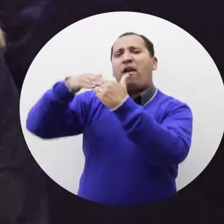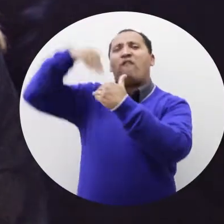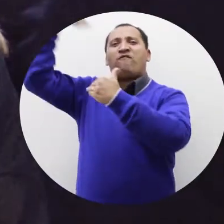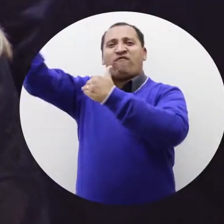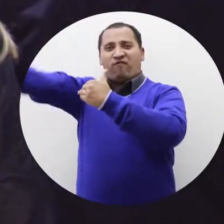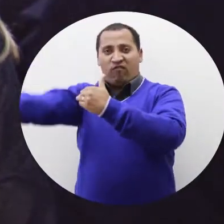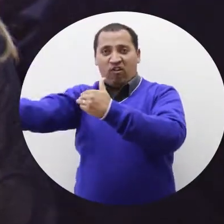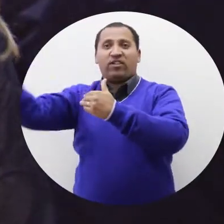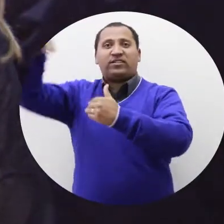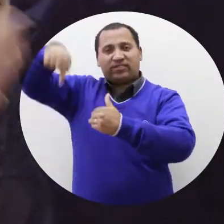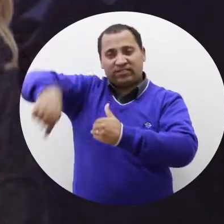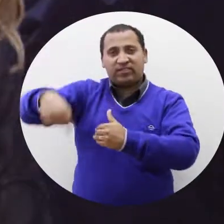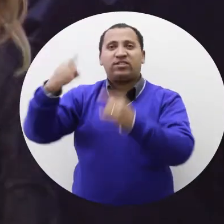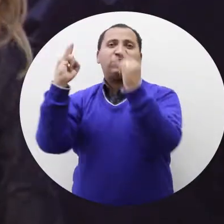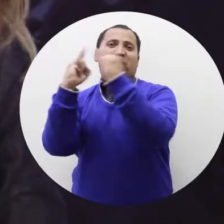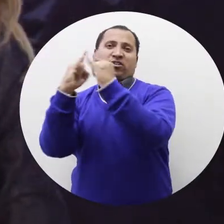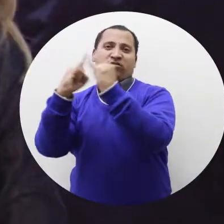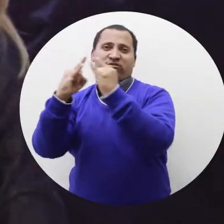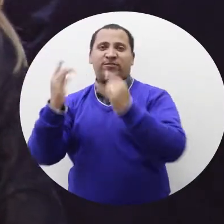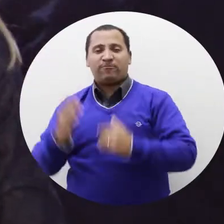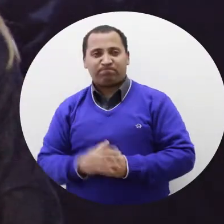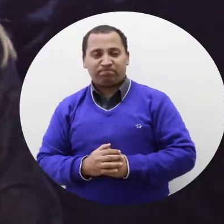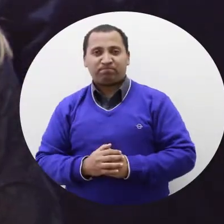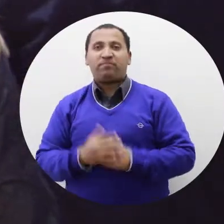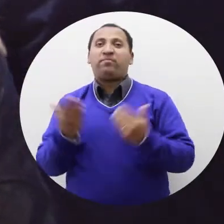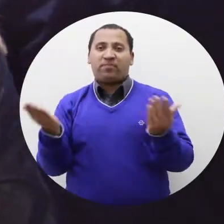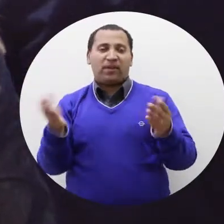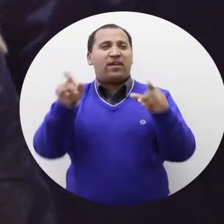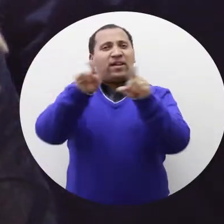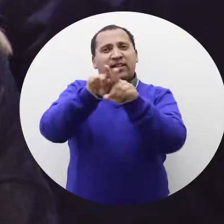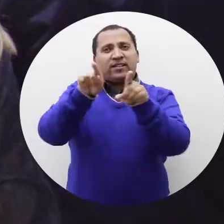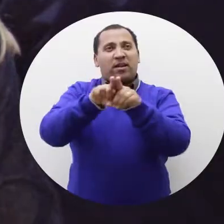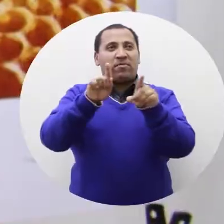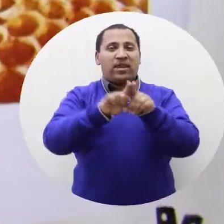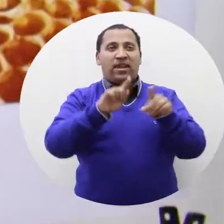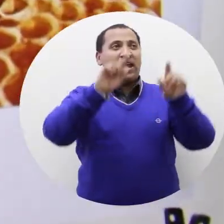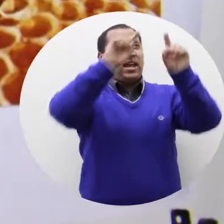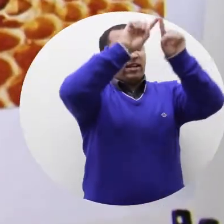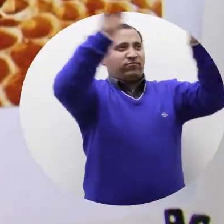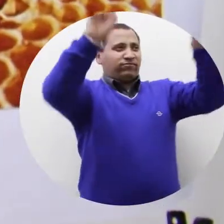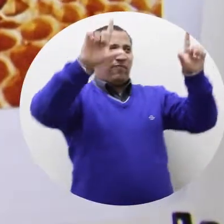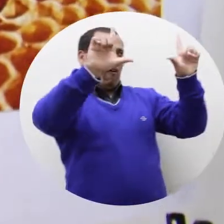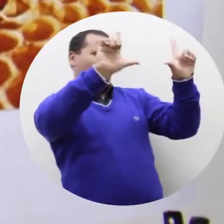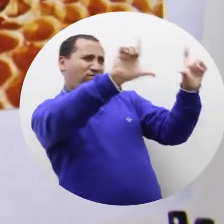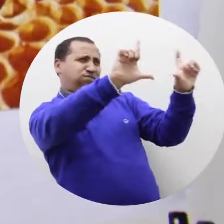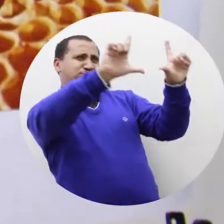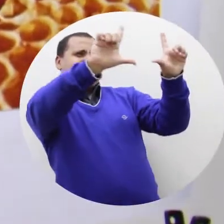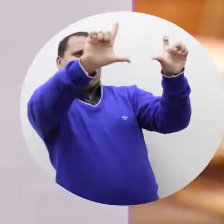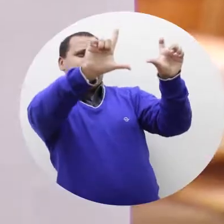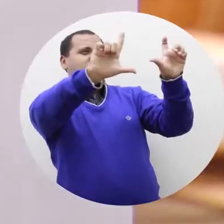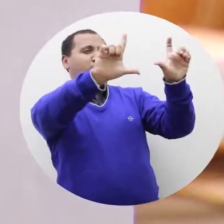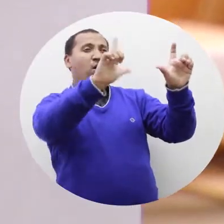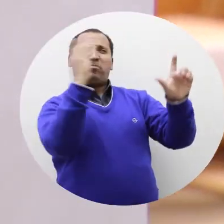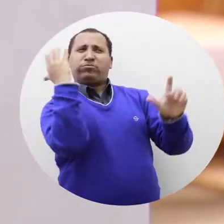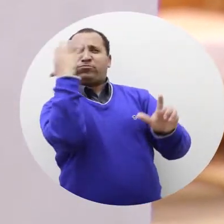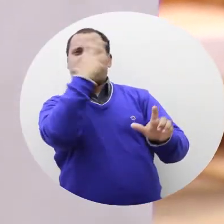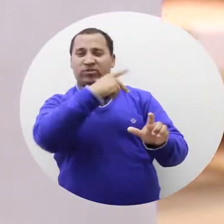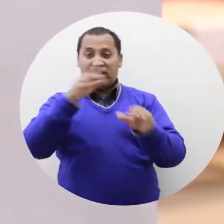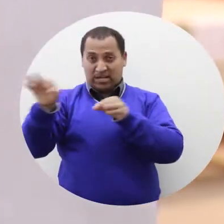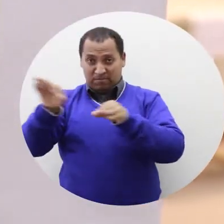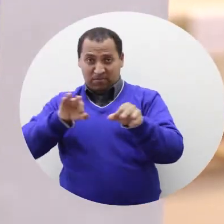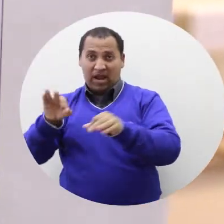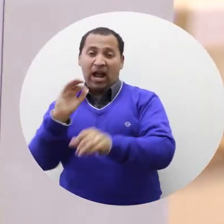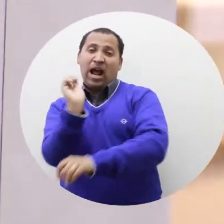irão atuar para além dos muros da instituição. Além das belas cenas registradas